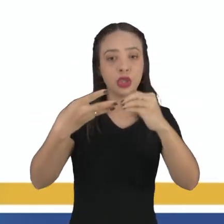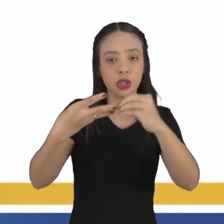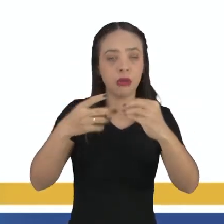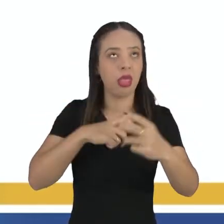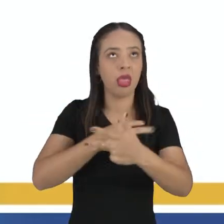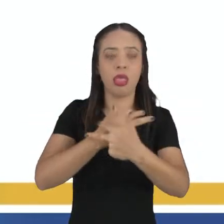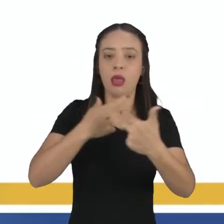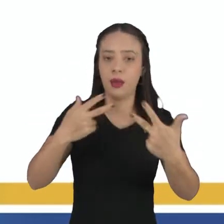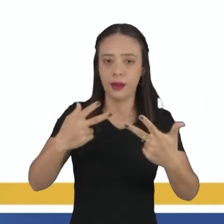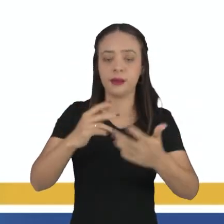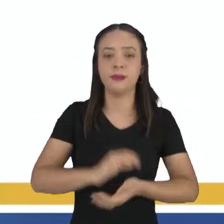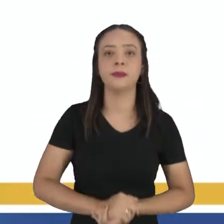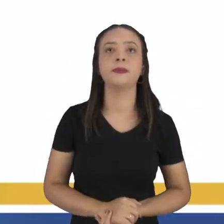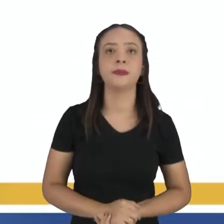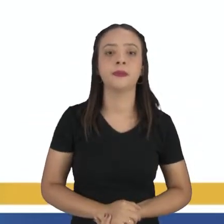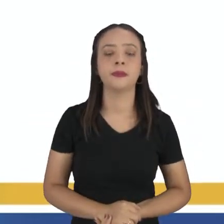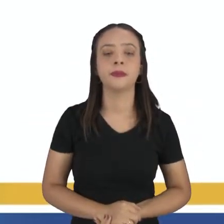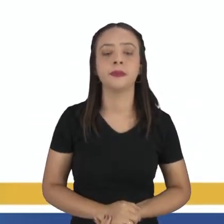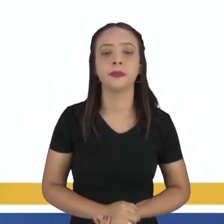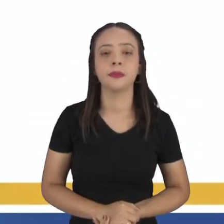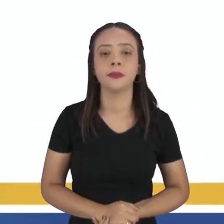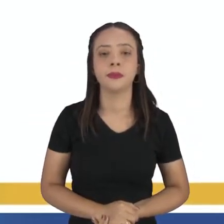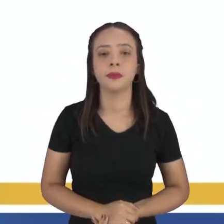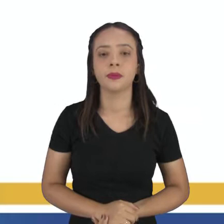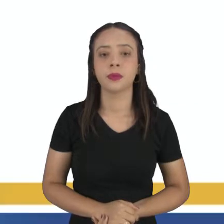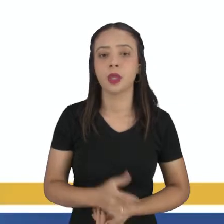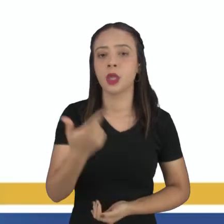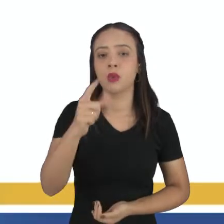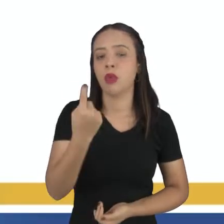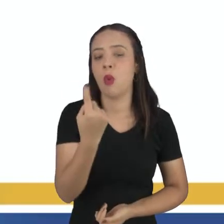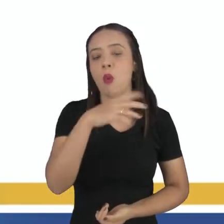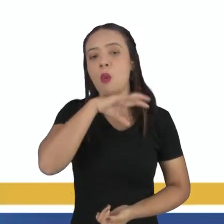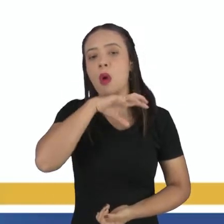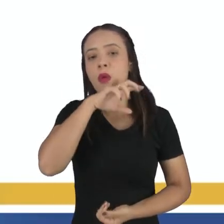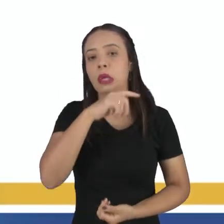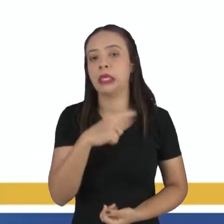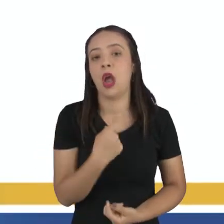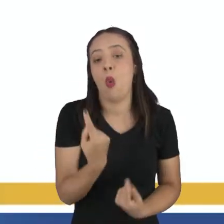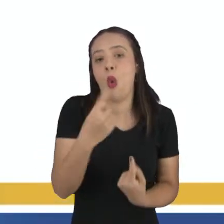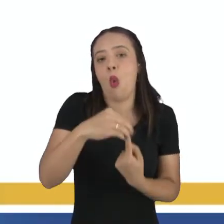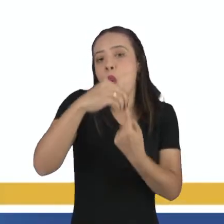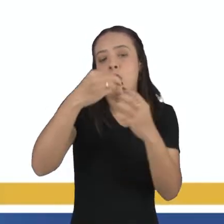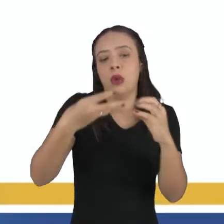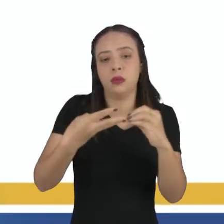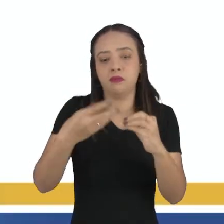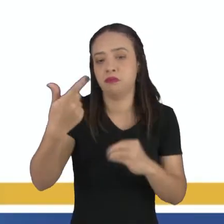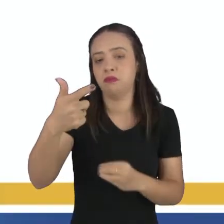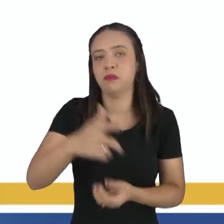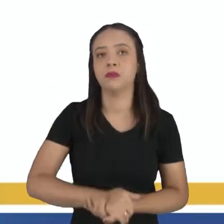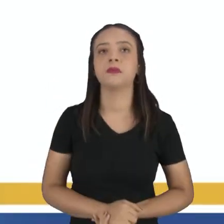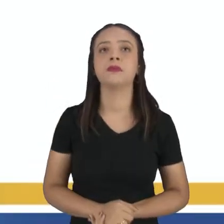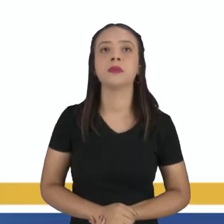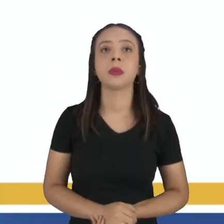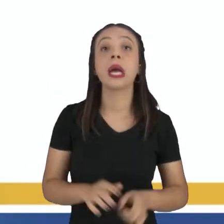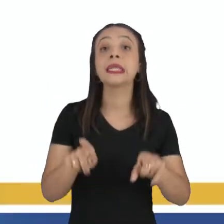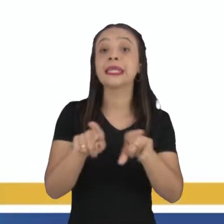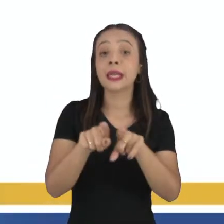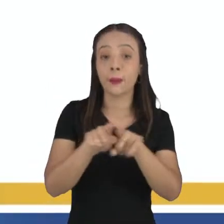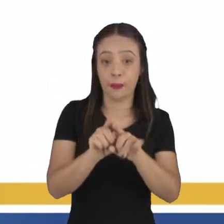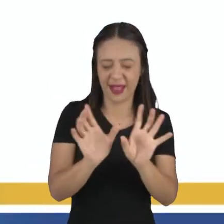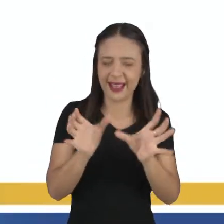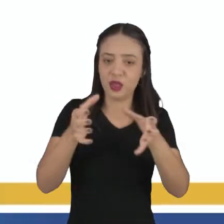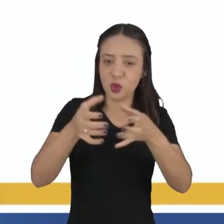bilhões de células. Então, são todos pluricelulares. Você não vai encontrar um animal unicelular. E no reino animal,